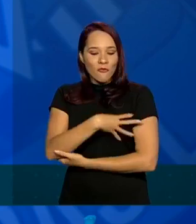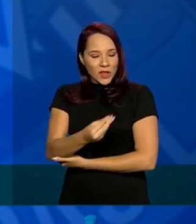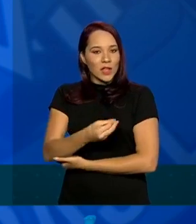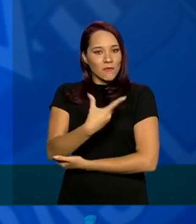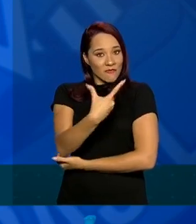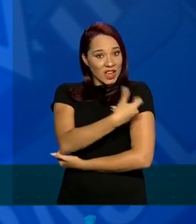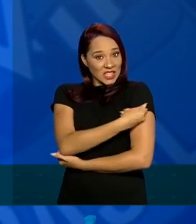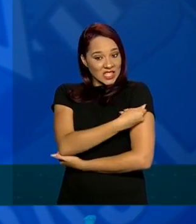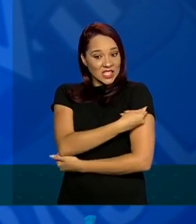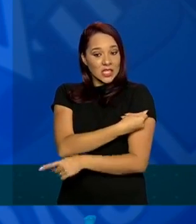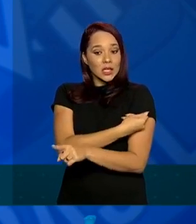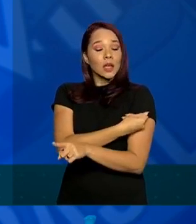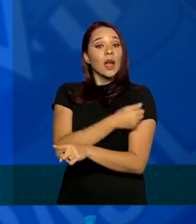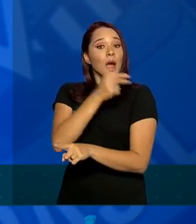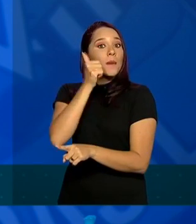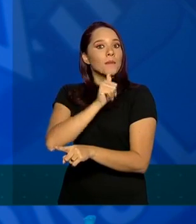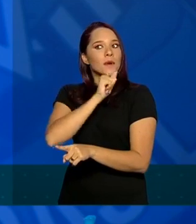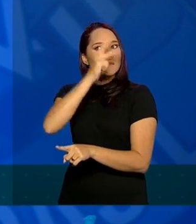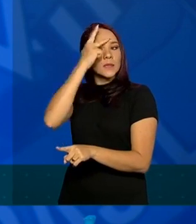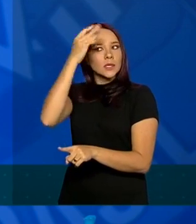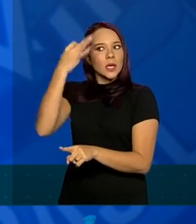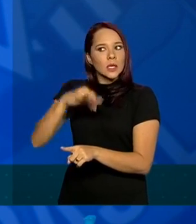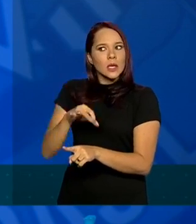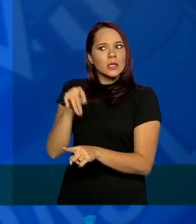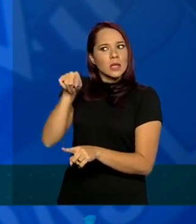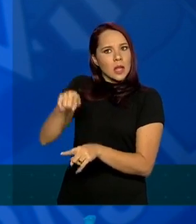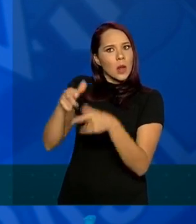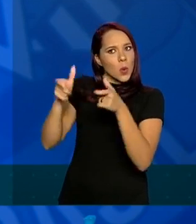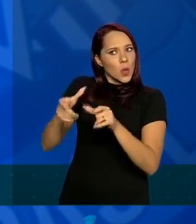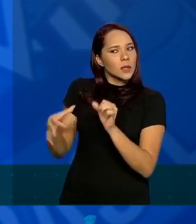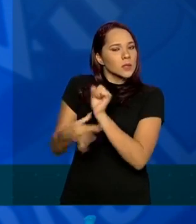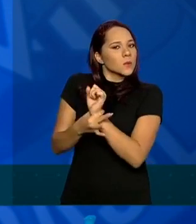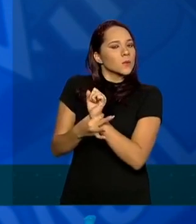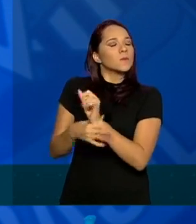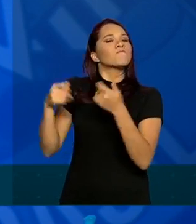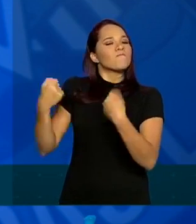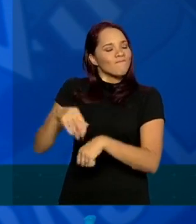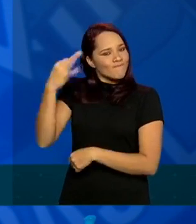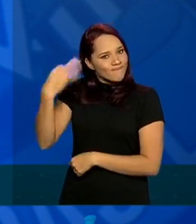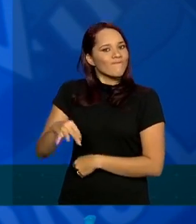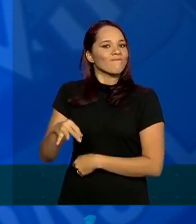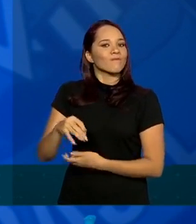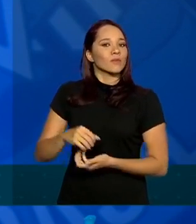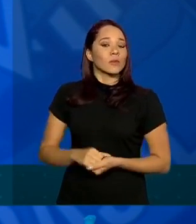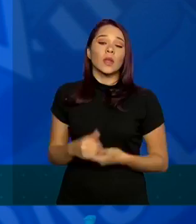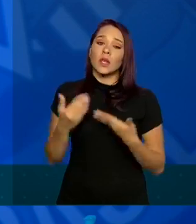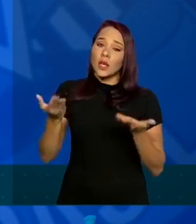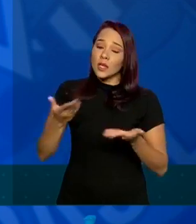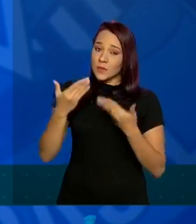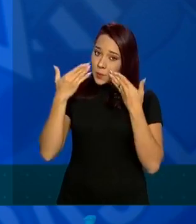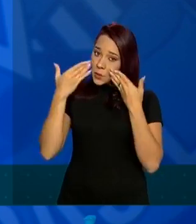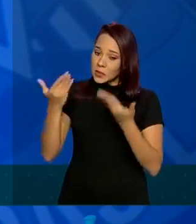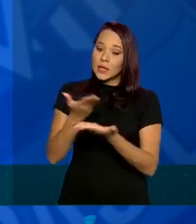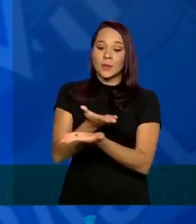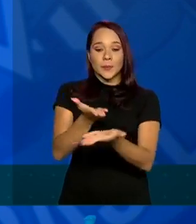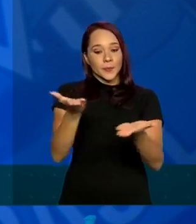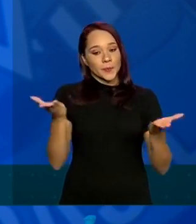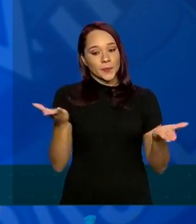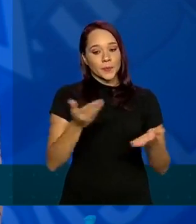precisa ter segurança. E é isso que a gente tem trazido e vamos apresentar aqui.